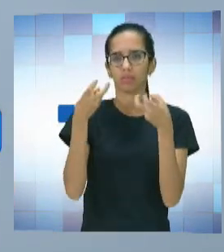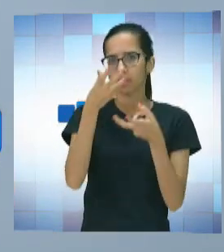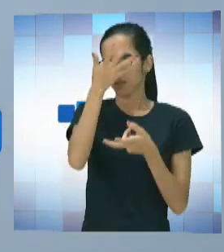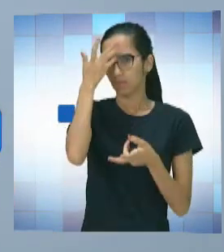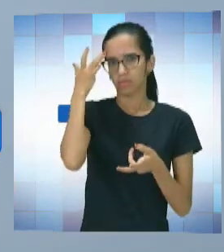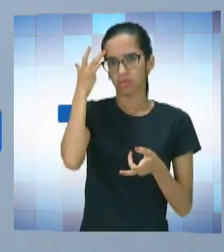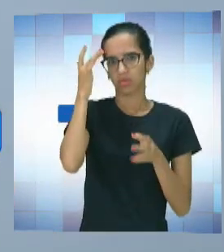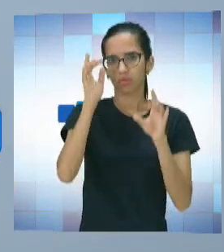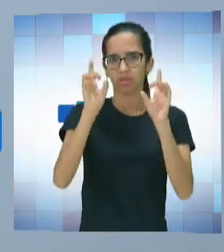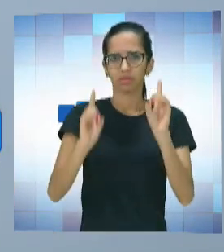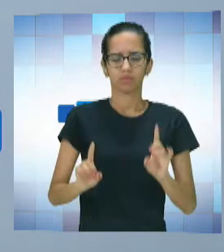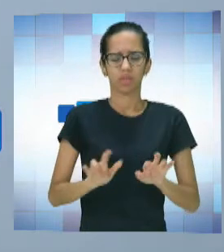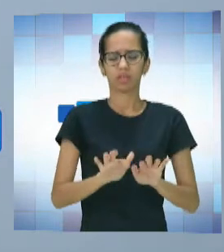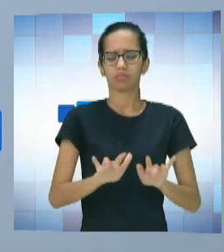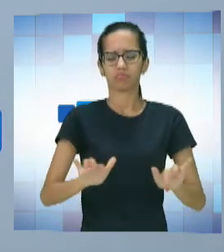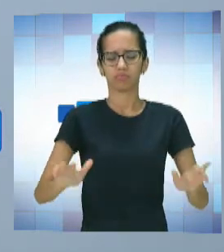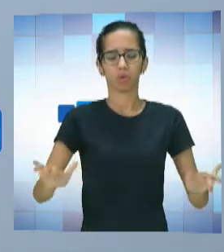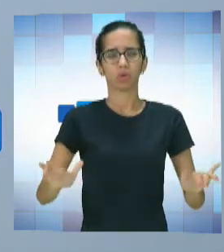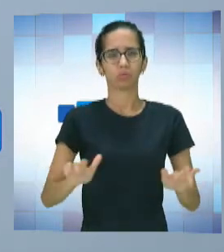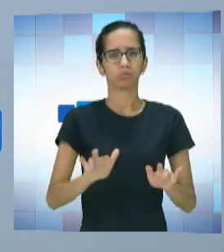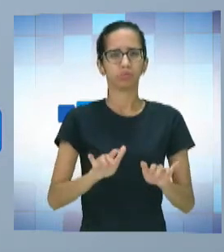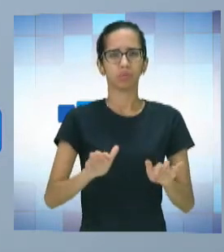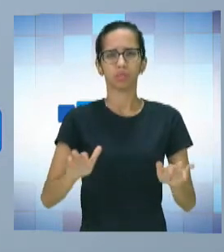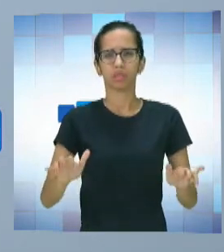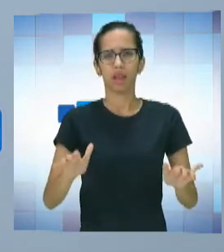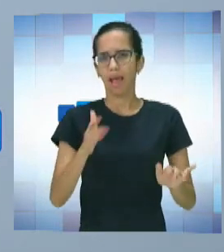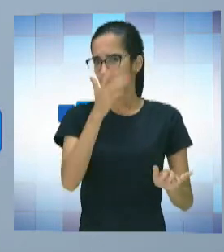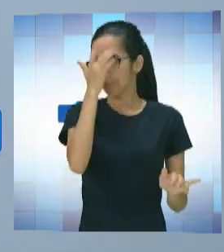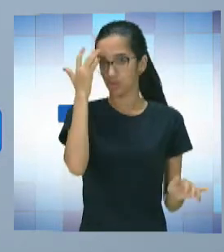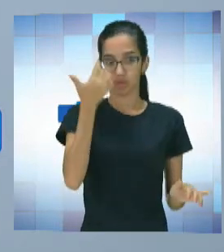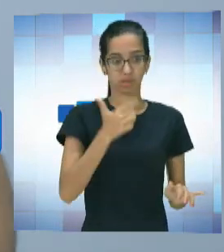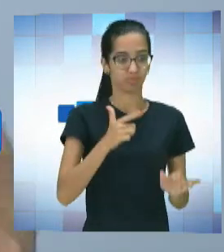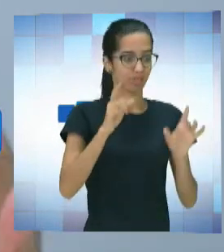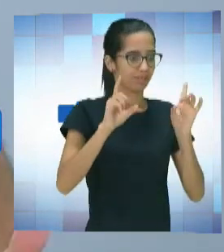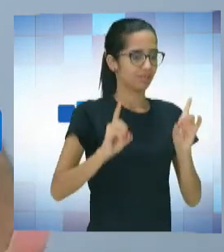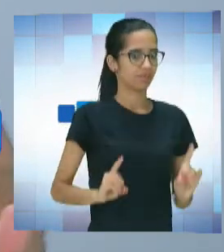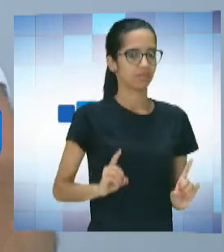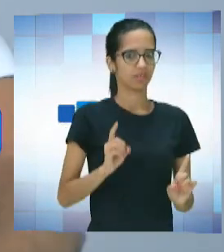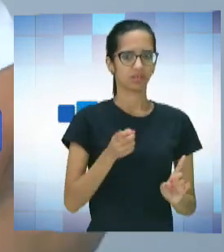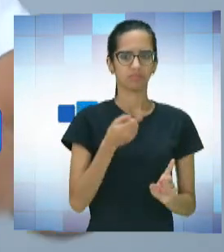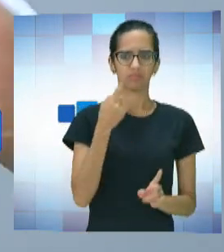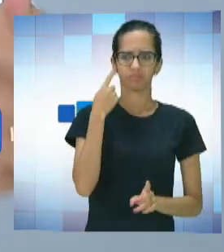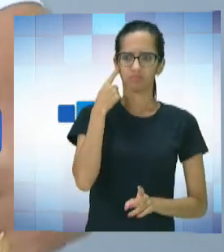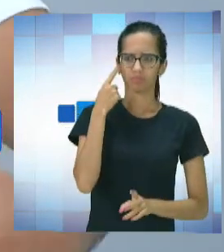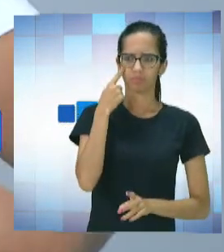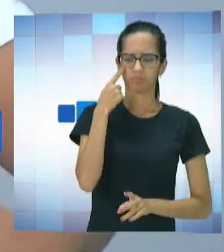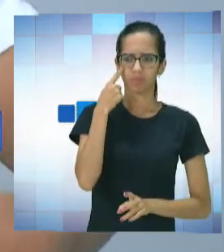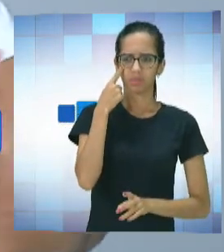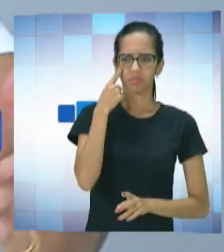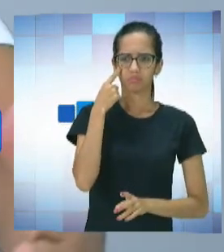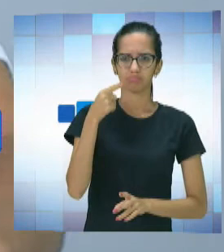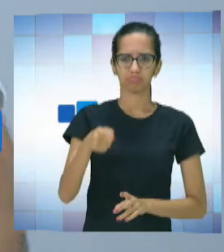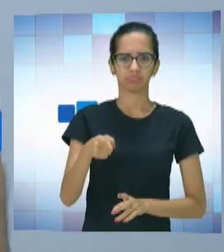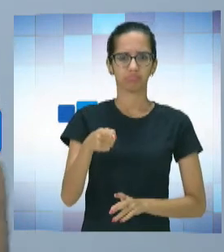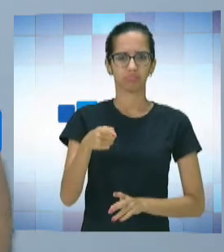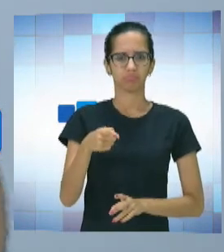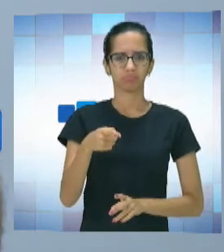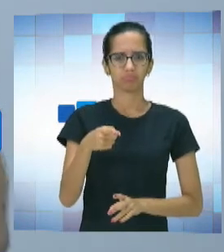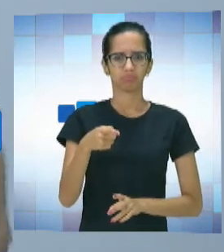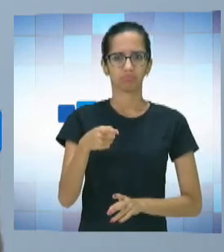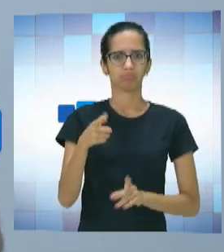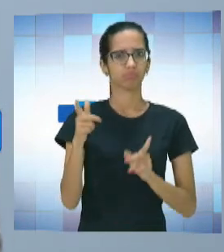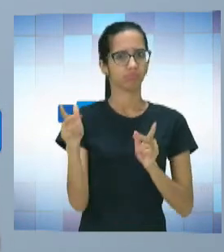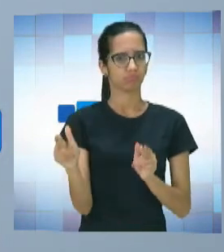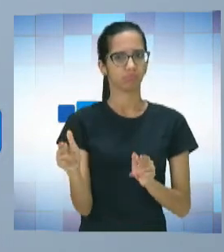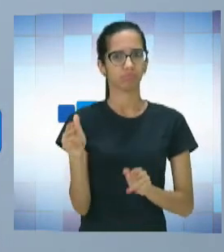intelectual tocar um piano que mesmo uma pessoa que não tem uma deficiência, ela chega a ter esse perfil que ela faz.